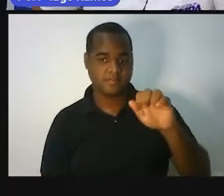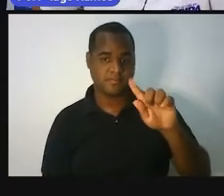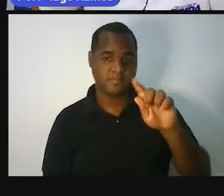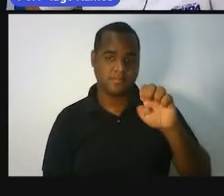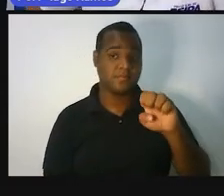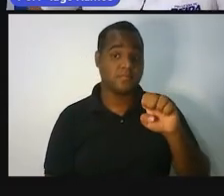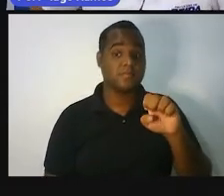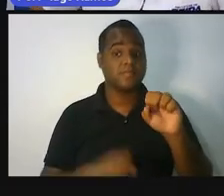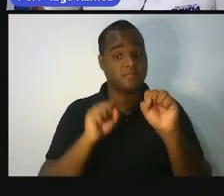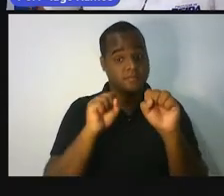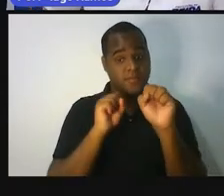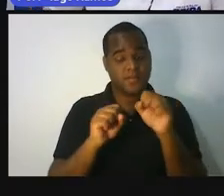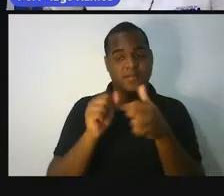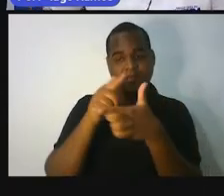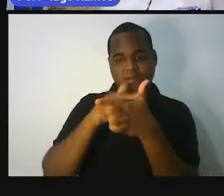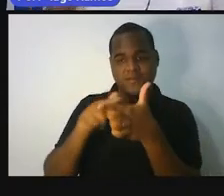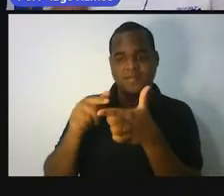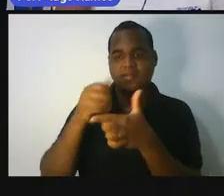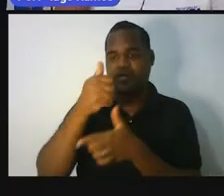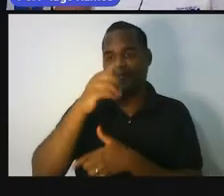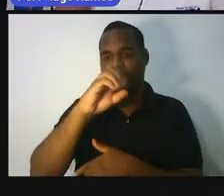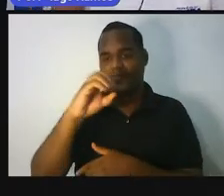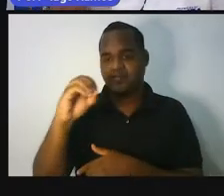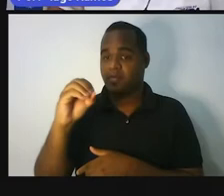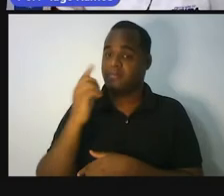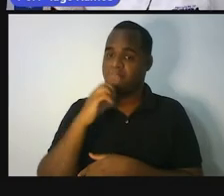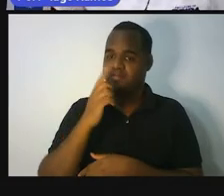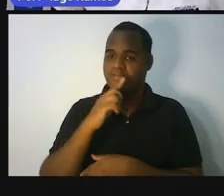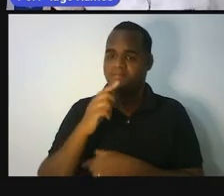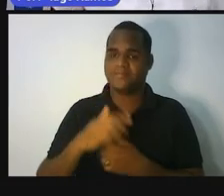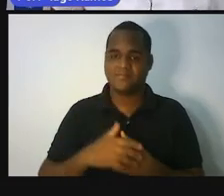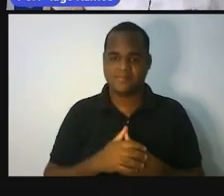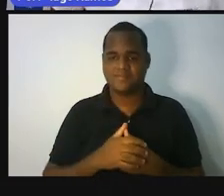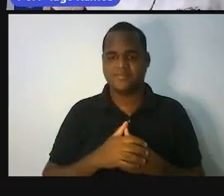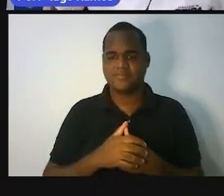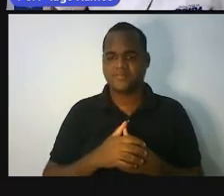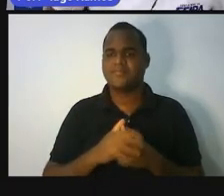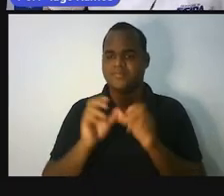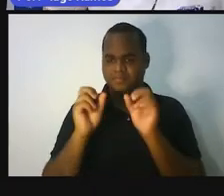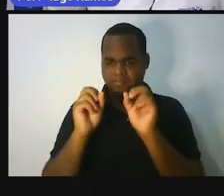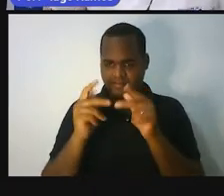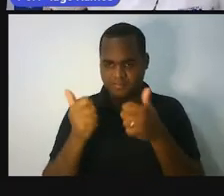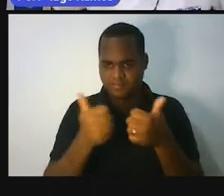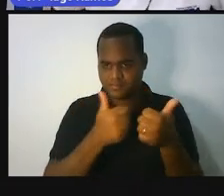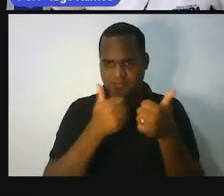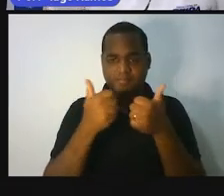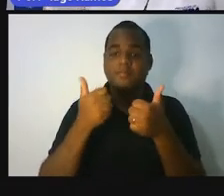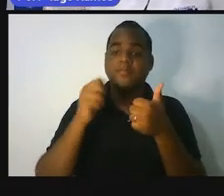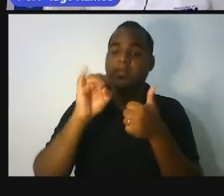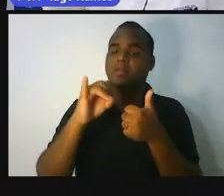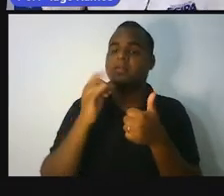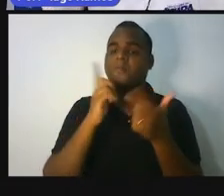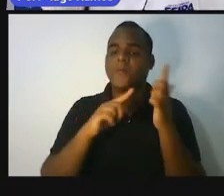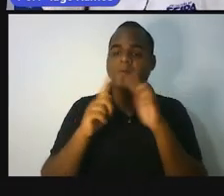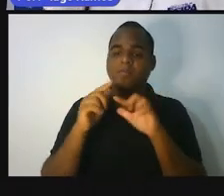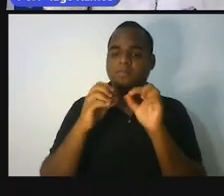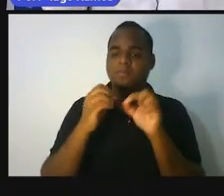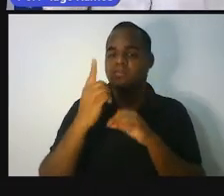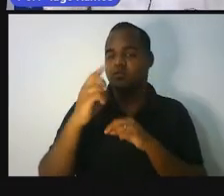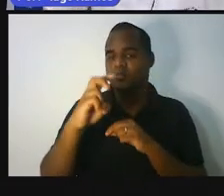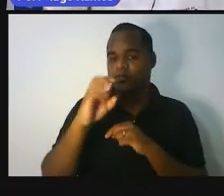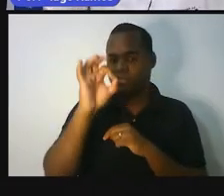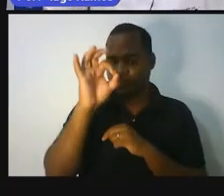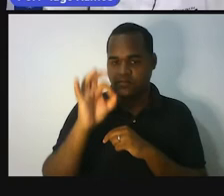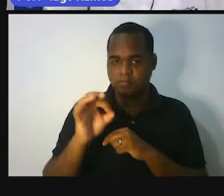Significa dividir por cem. Ah, professor, é isso, é? Então, quer dizer, professor, que se eu falo de quinze por